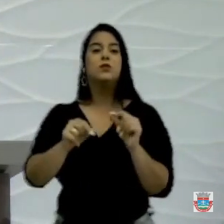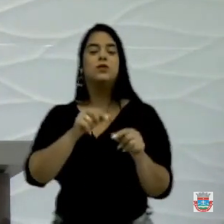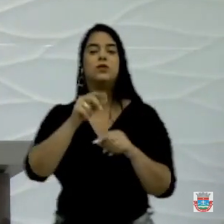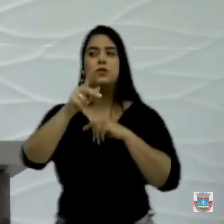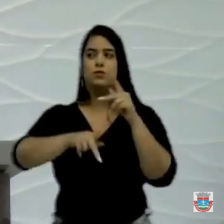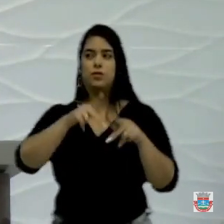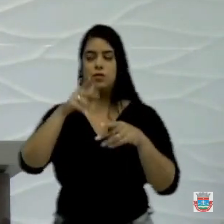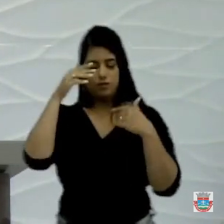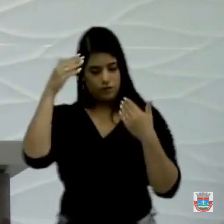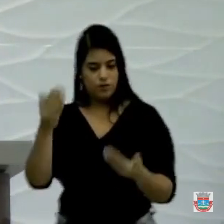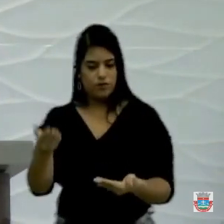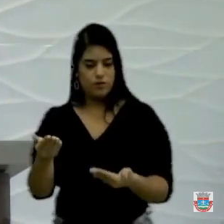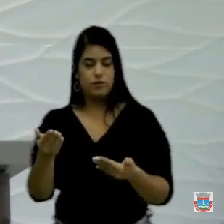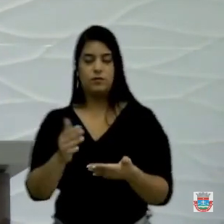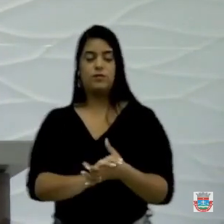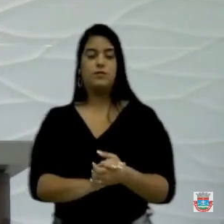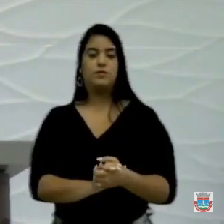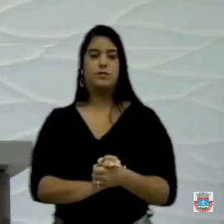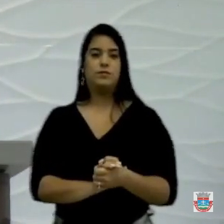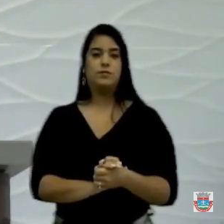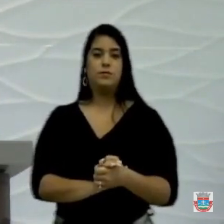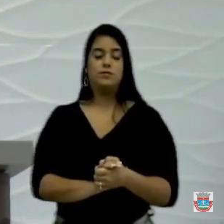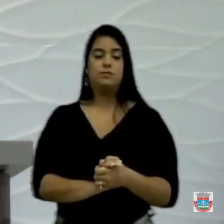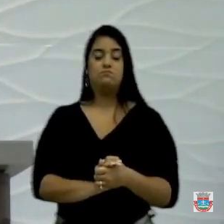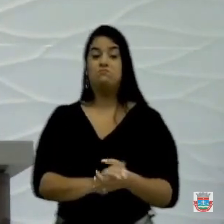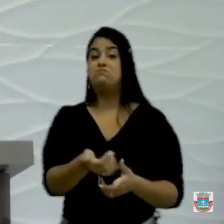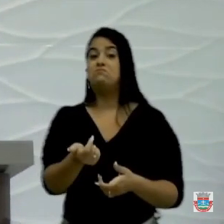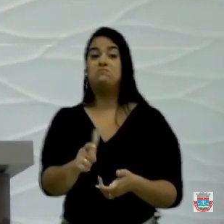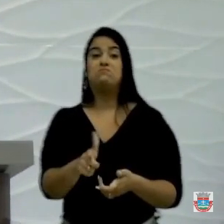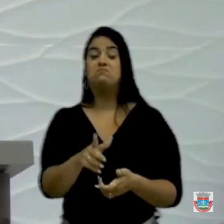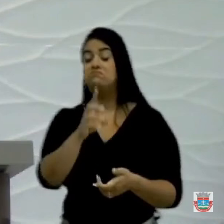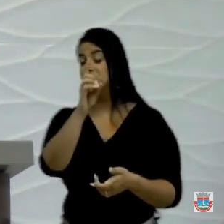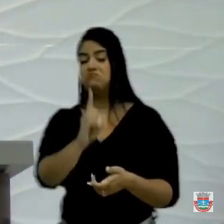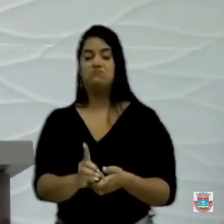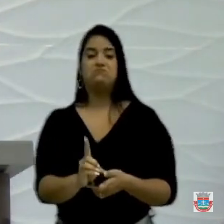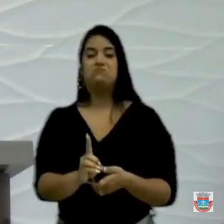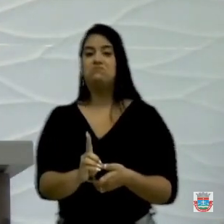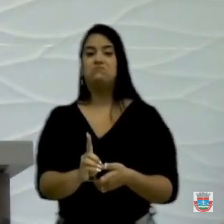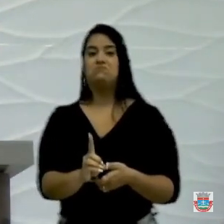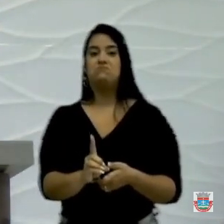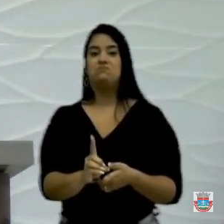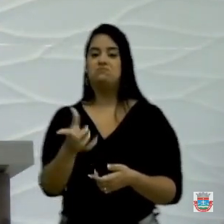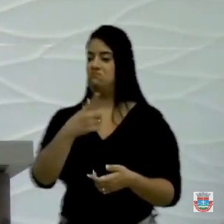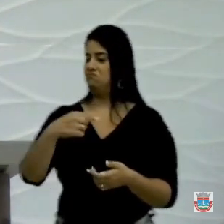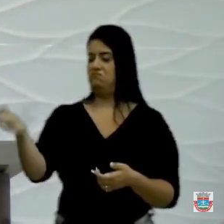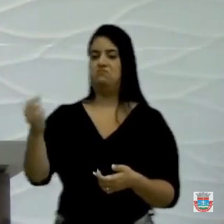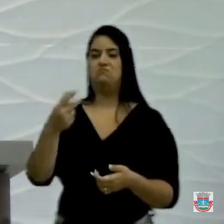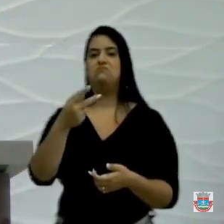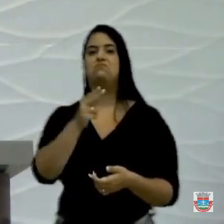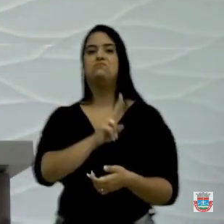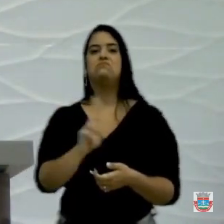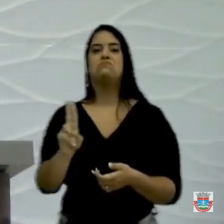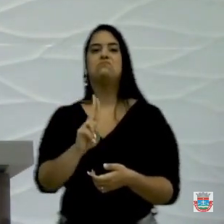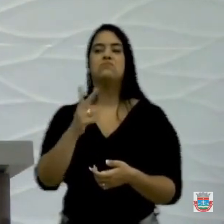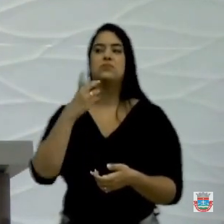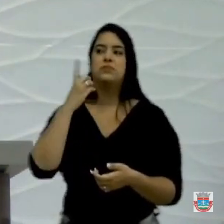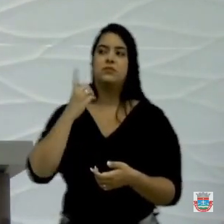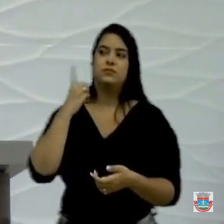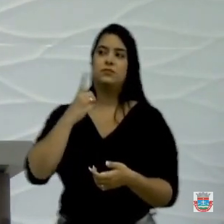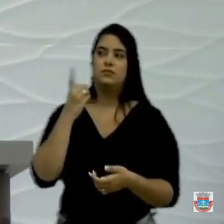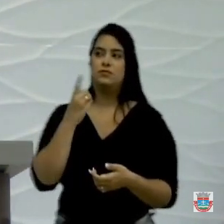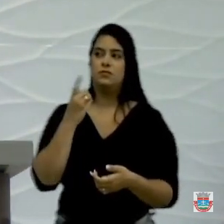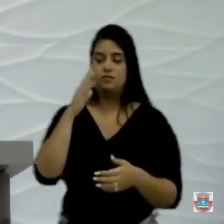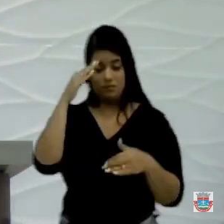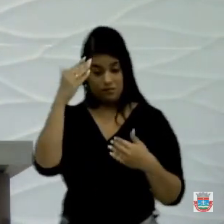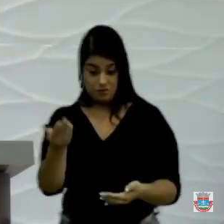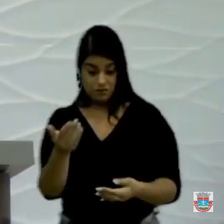então vossa excelência não tem o poder de tirar esse nome dela, como deputada. Se vossa excelência não votou